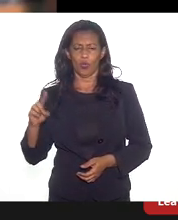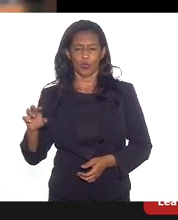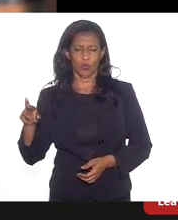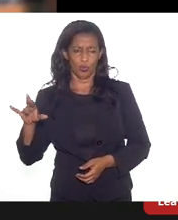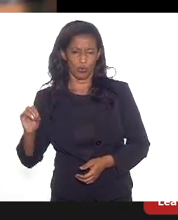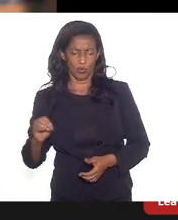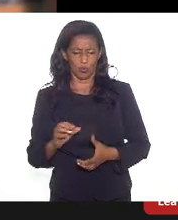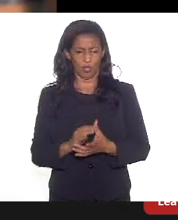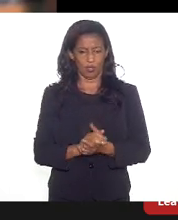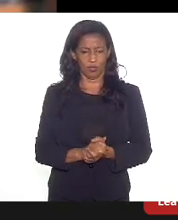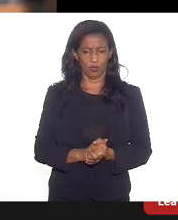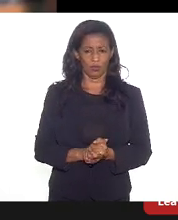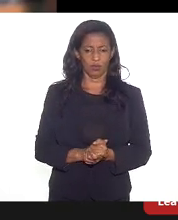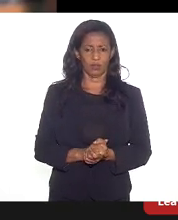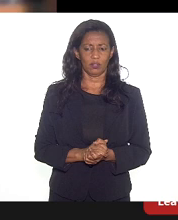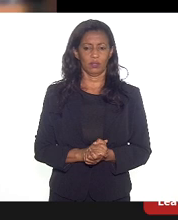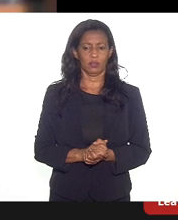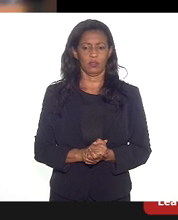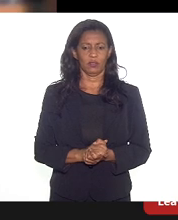tem que ser